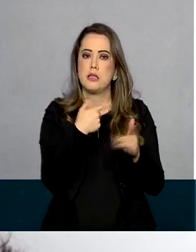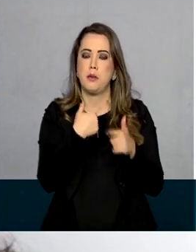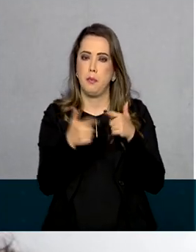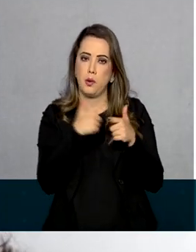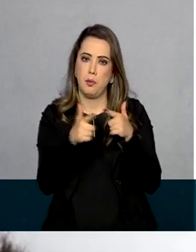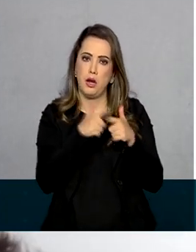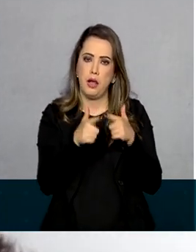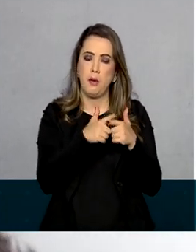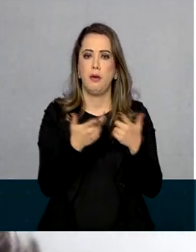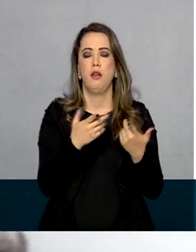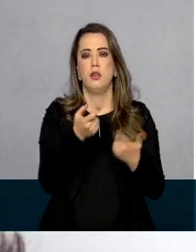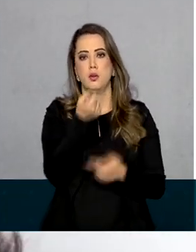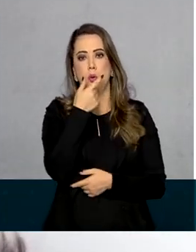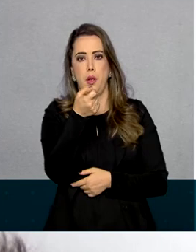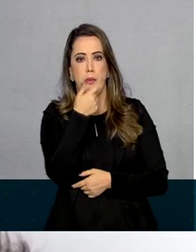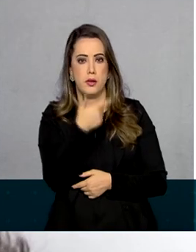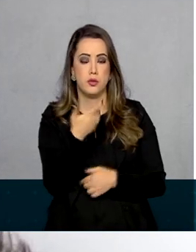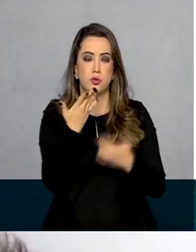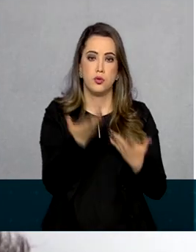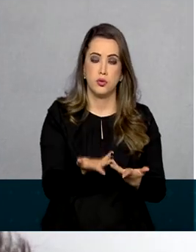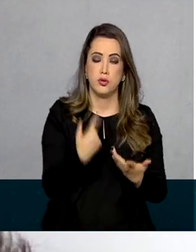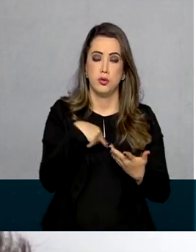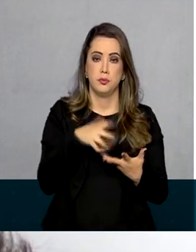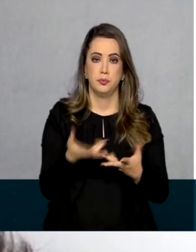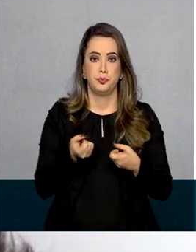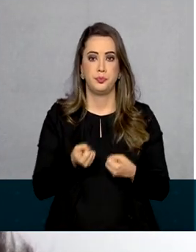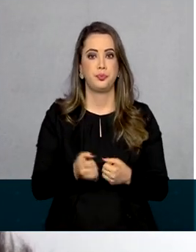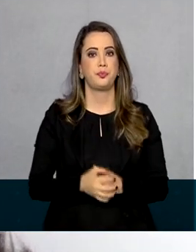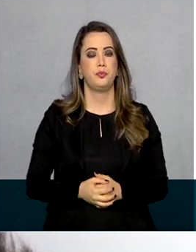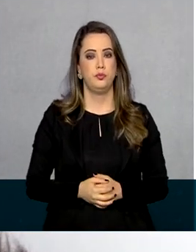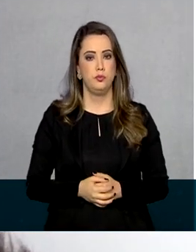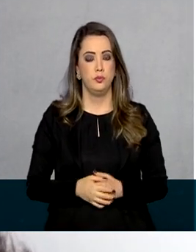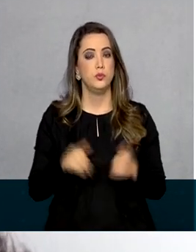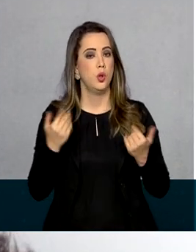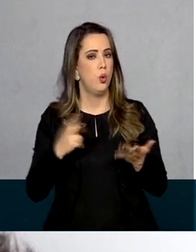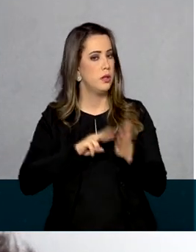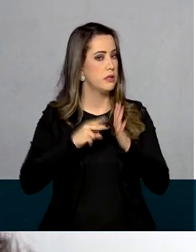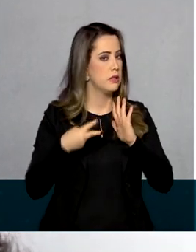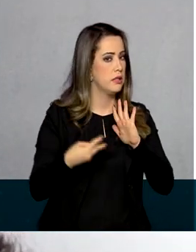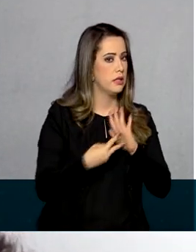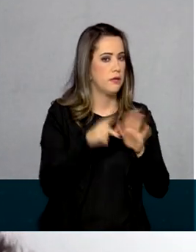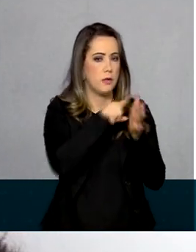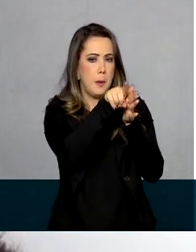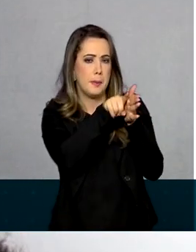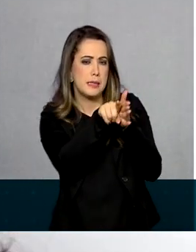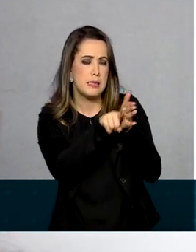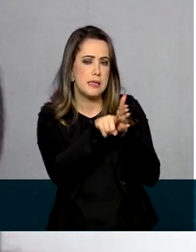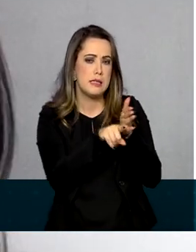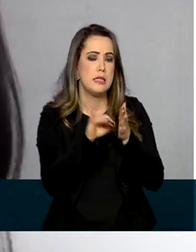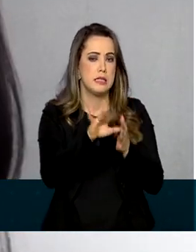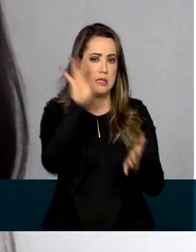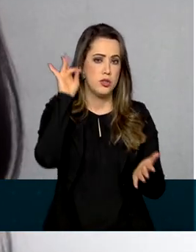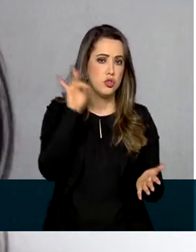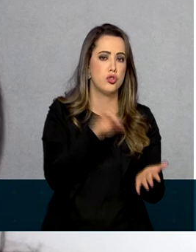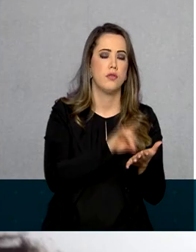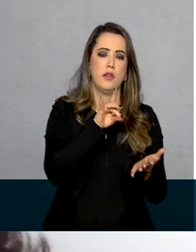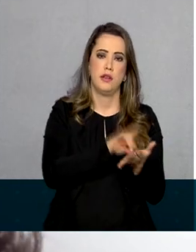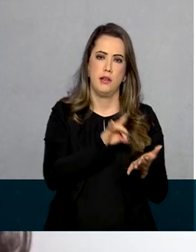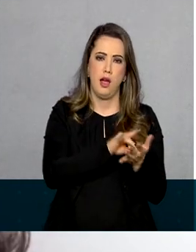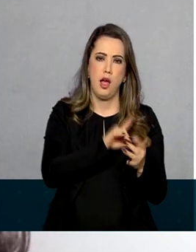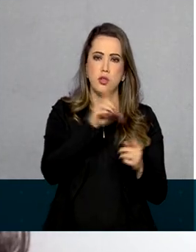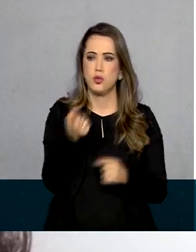reação adversa a medicamentos recebidas. Ou seja, investiga se realmente há uma relação